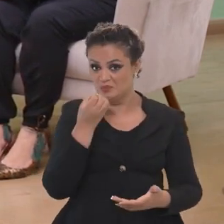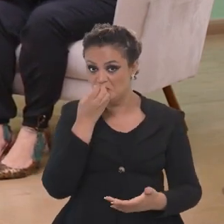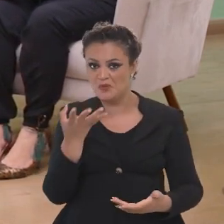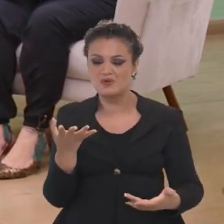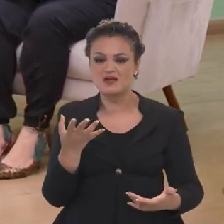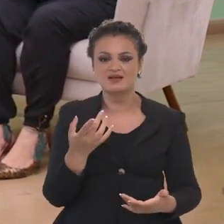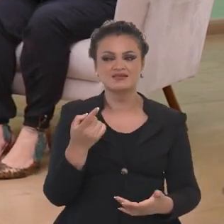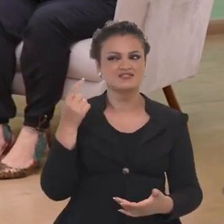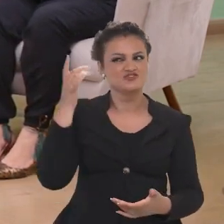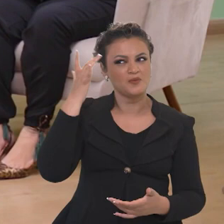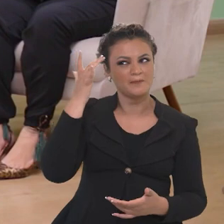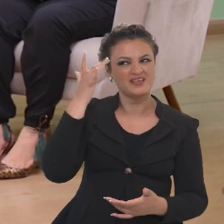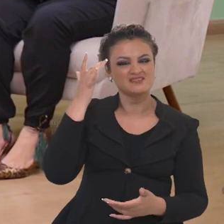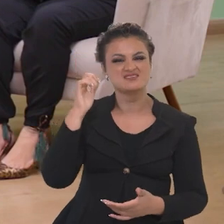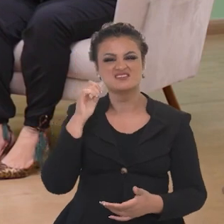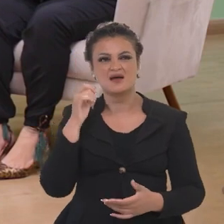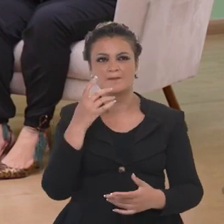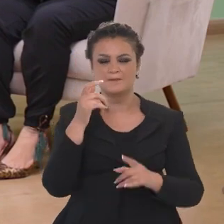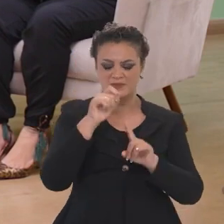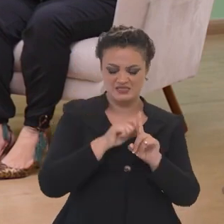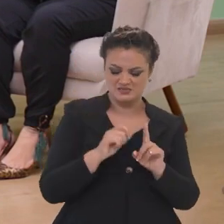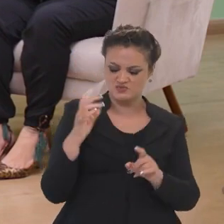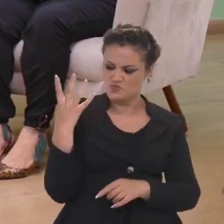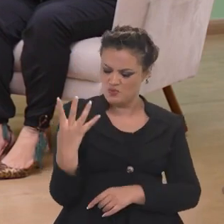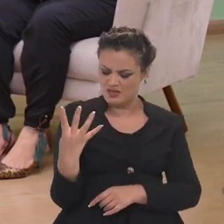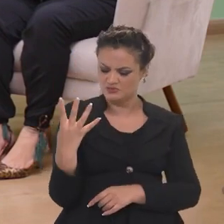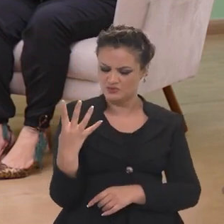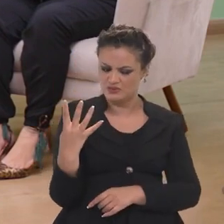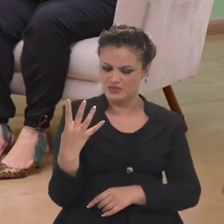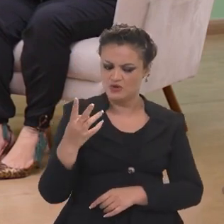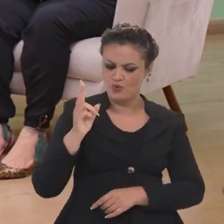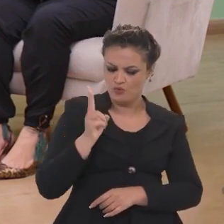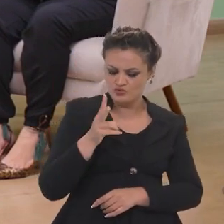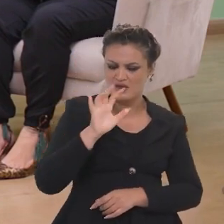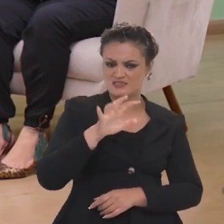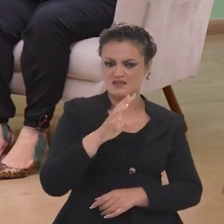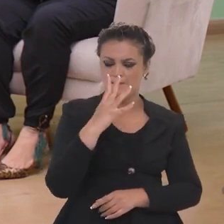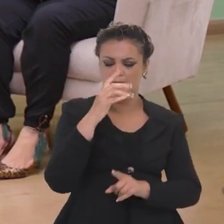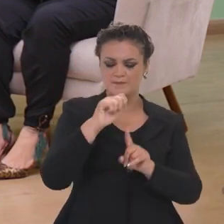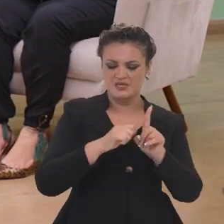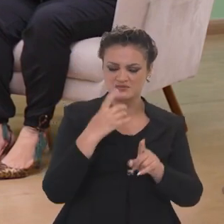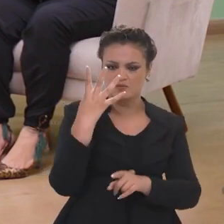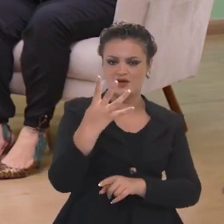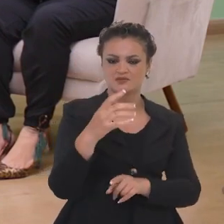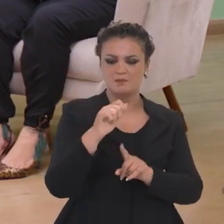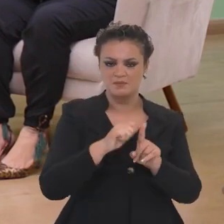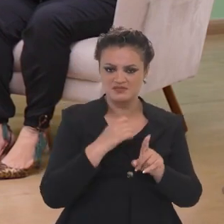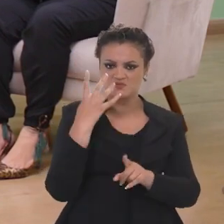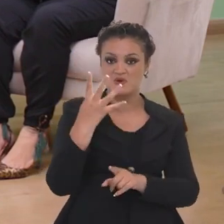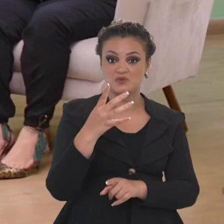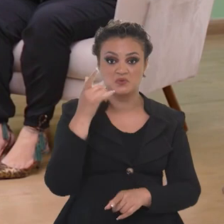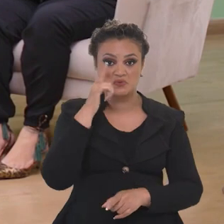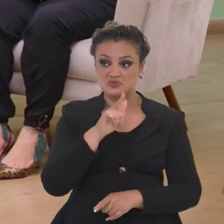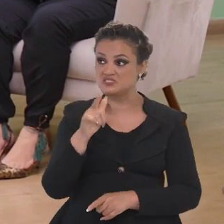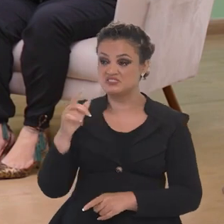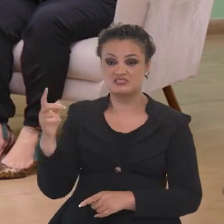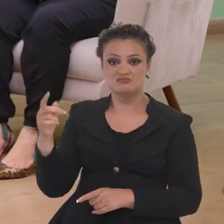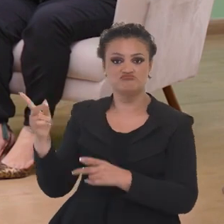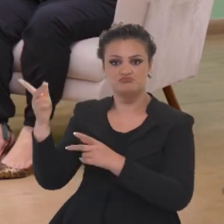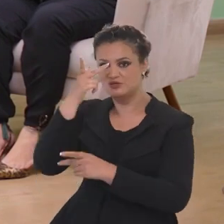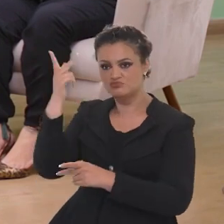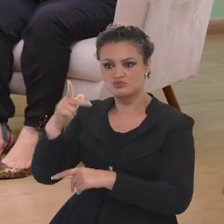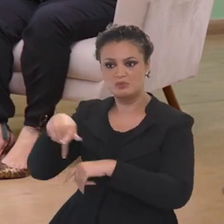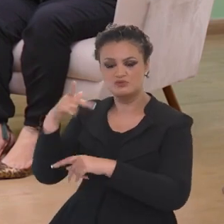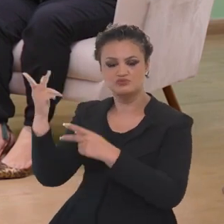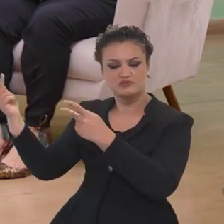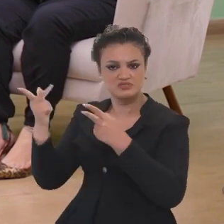significativo. Claro que se a gente for pensar no primeiro quadrimestre, se a gente for manter sempre essa meta, o Brasil conseguir atrair 2,7